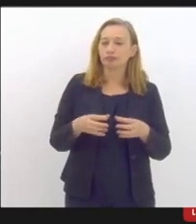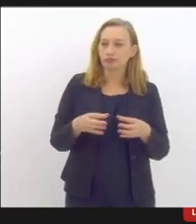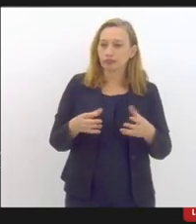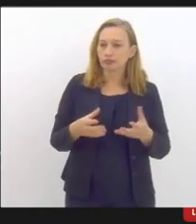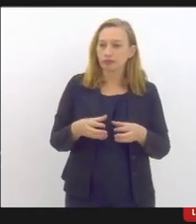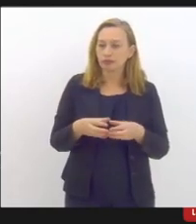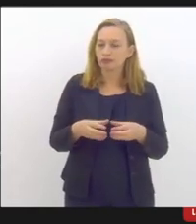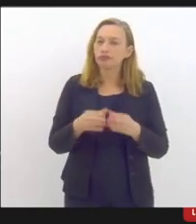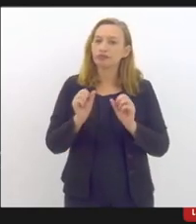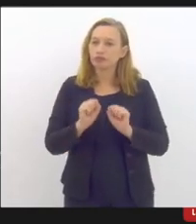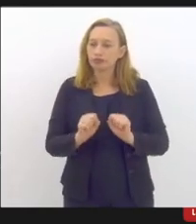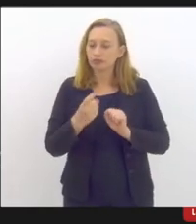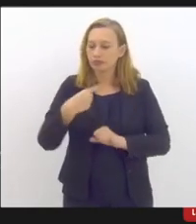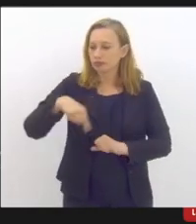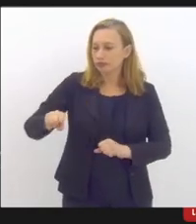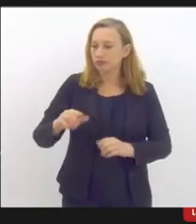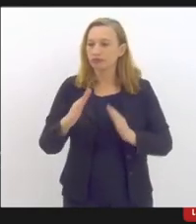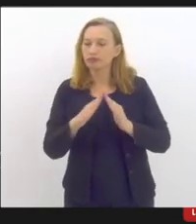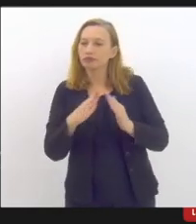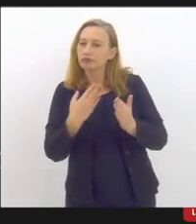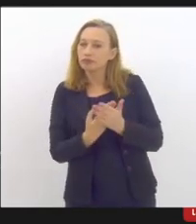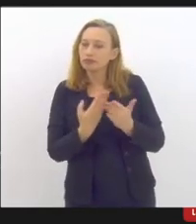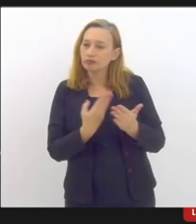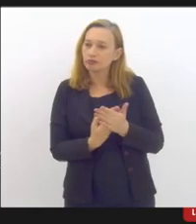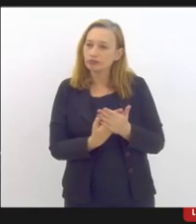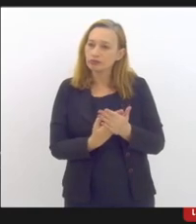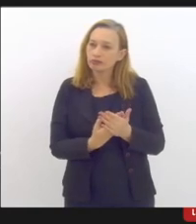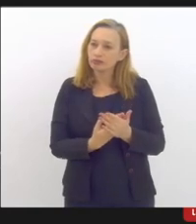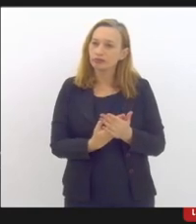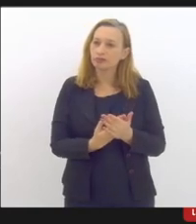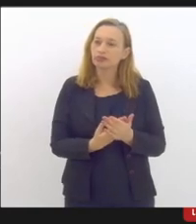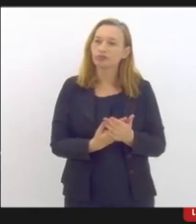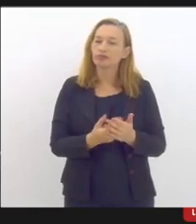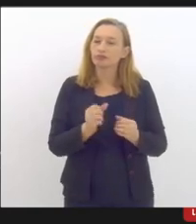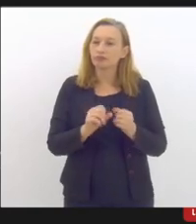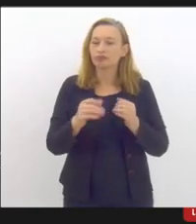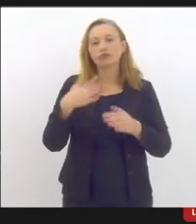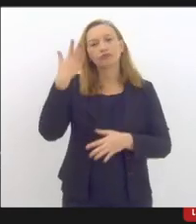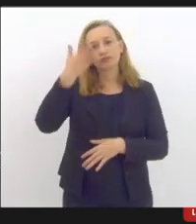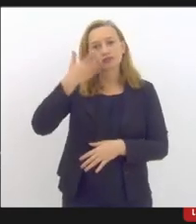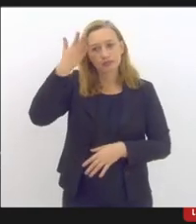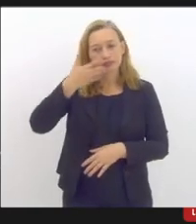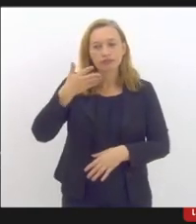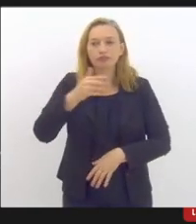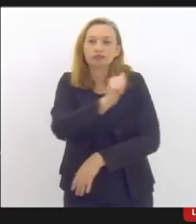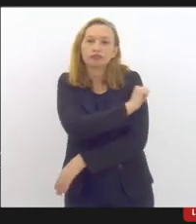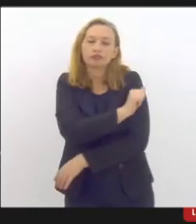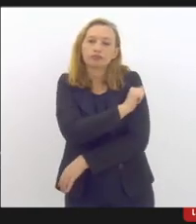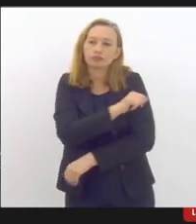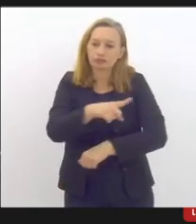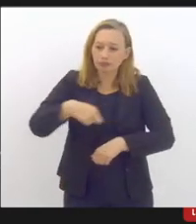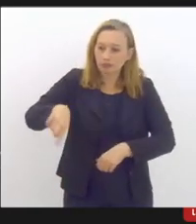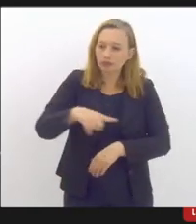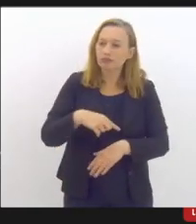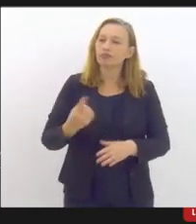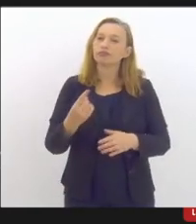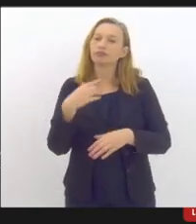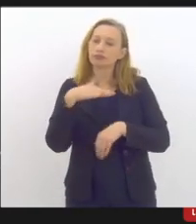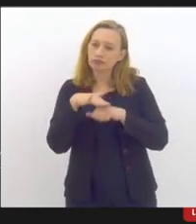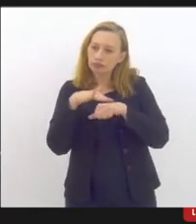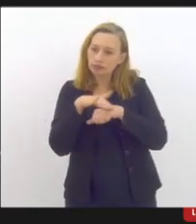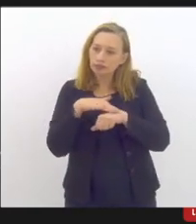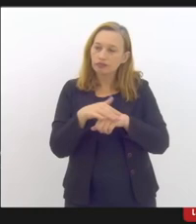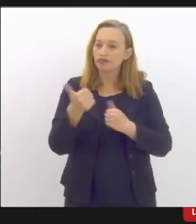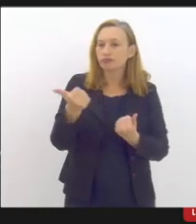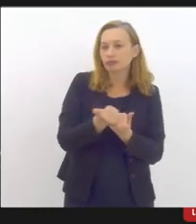que eles possam ir às escolas estafas estarem fazendo palestras com os alunos rodas de conversa grupos de apoio e aí